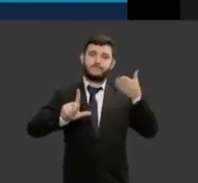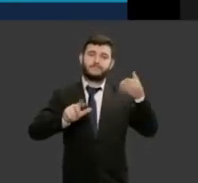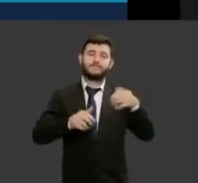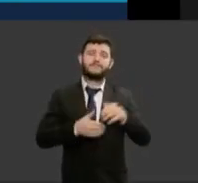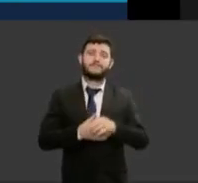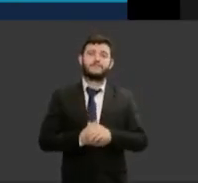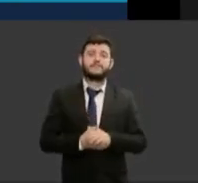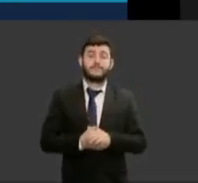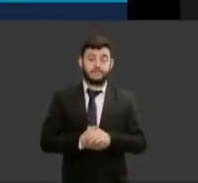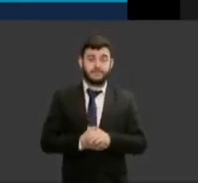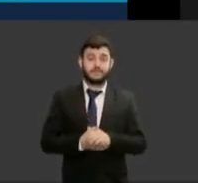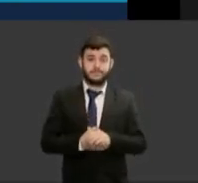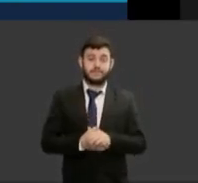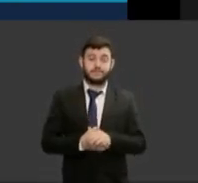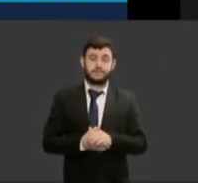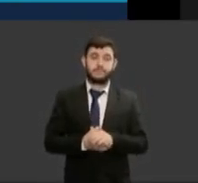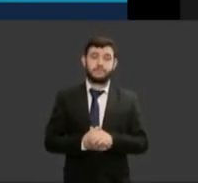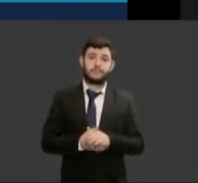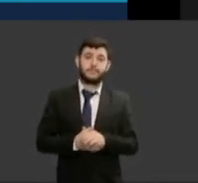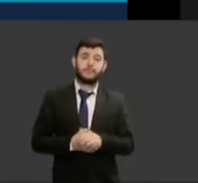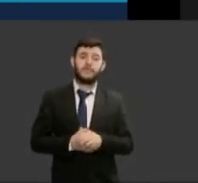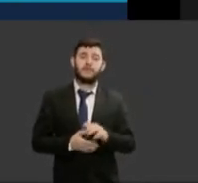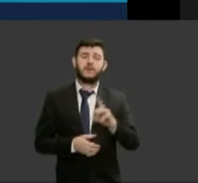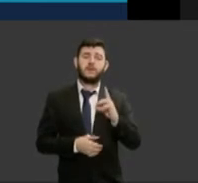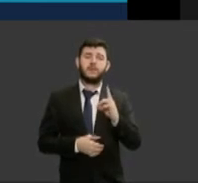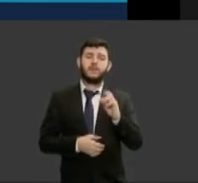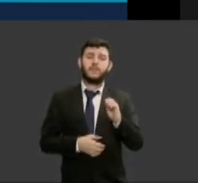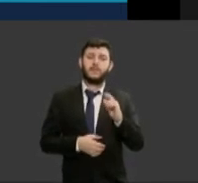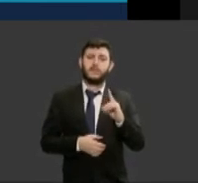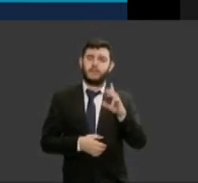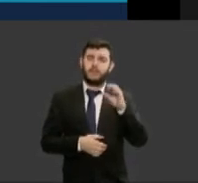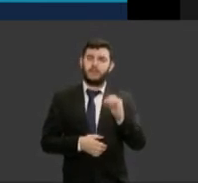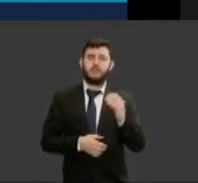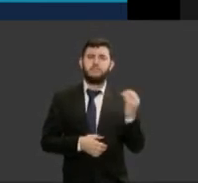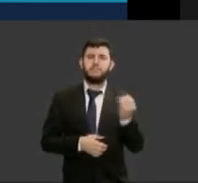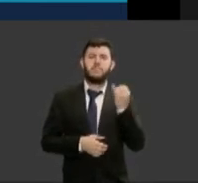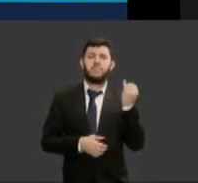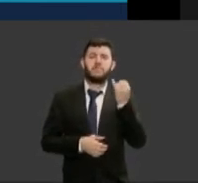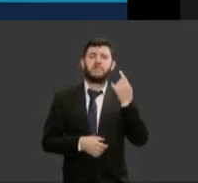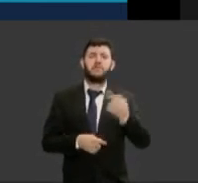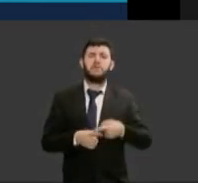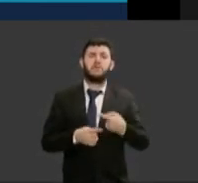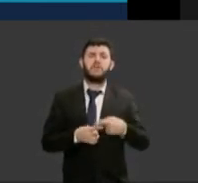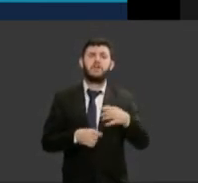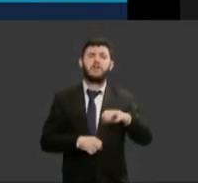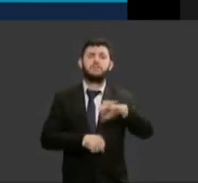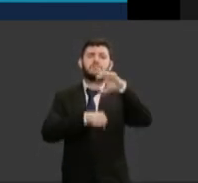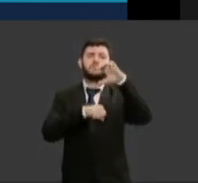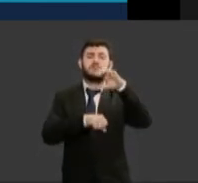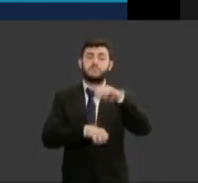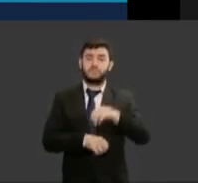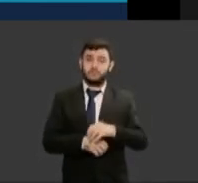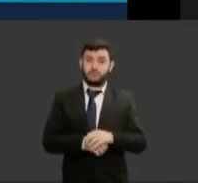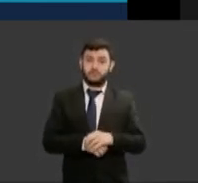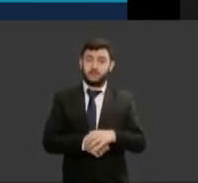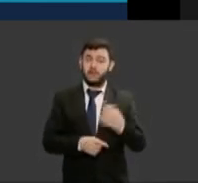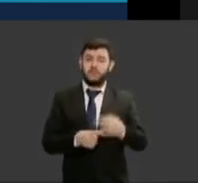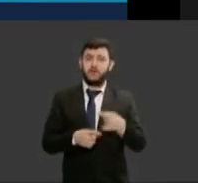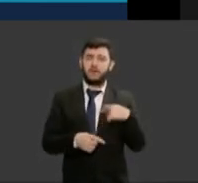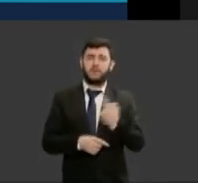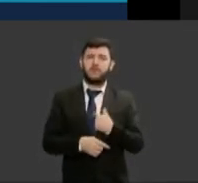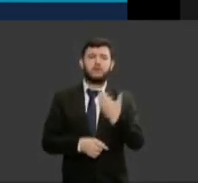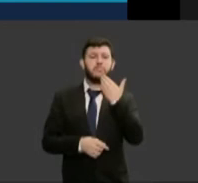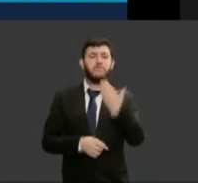por que que esses dados são importantes e por que que nós precisamos então ter o incremento da participação